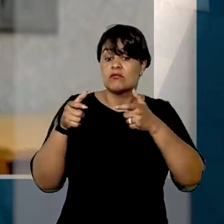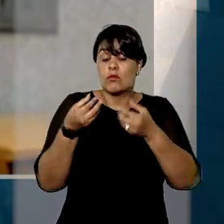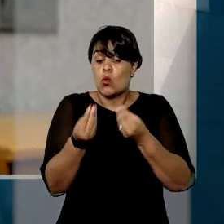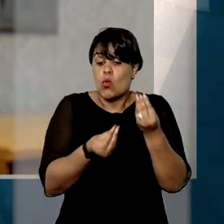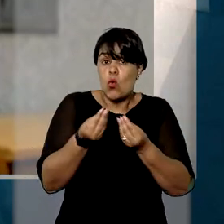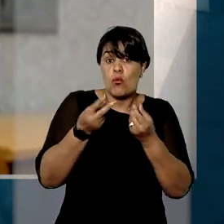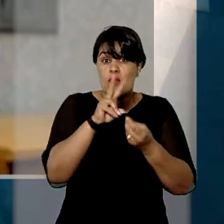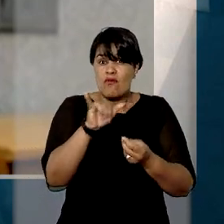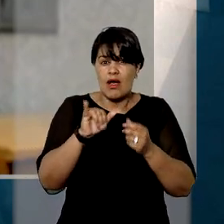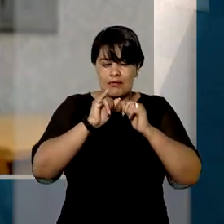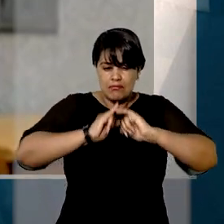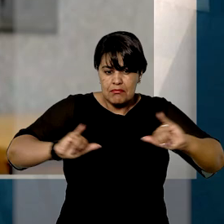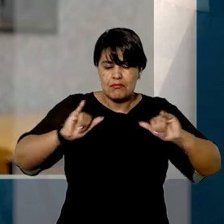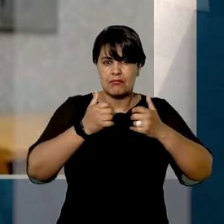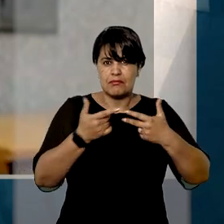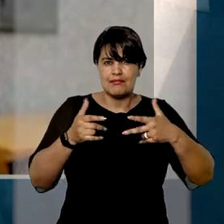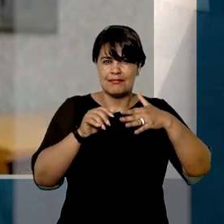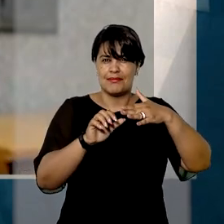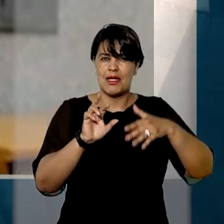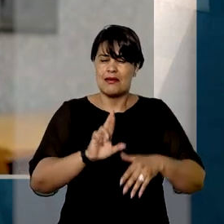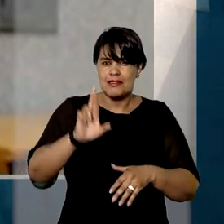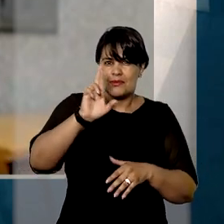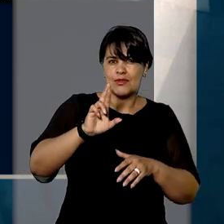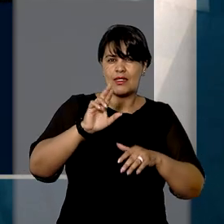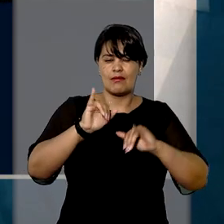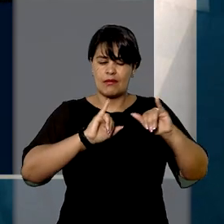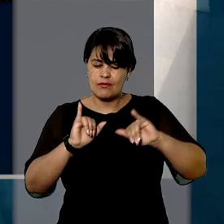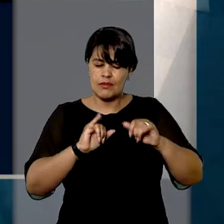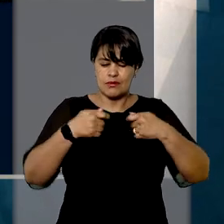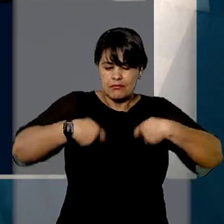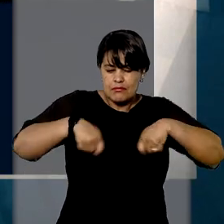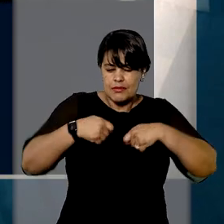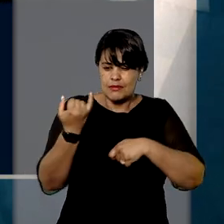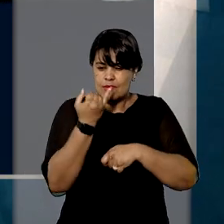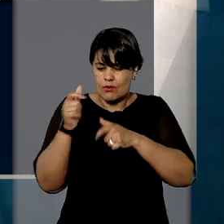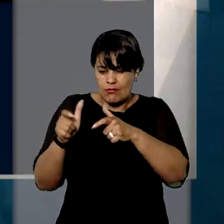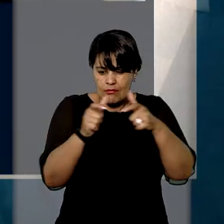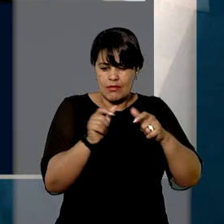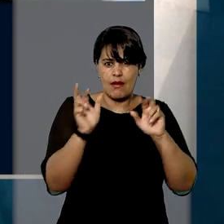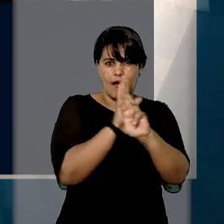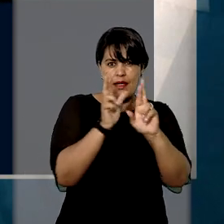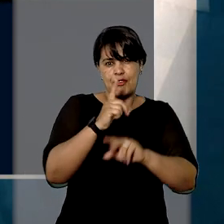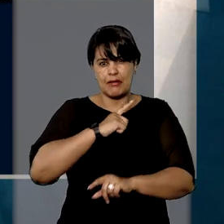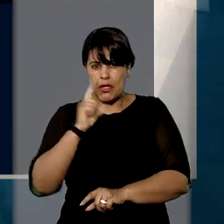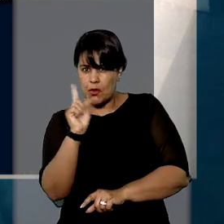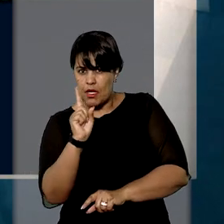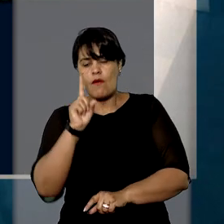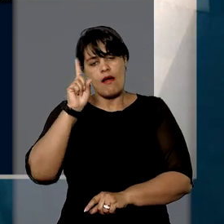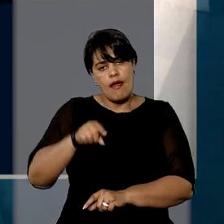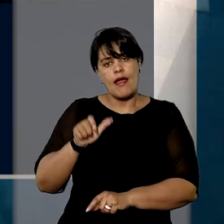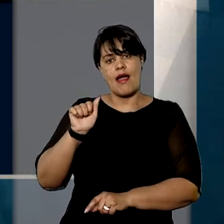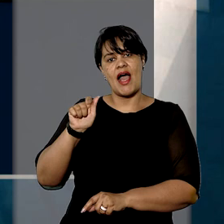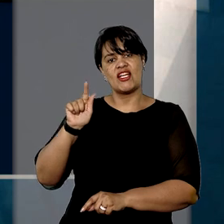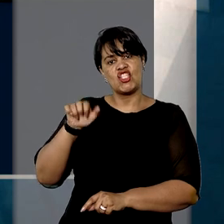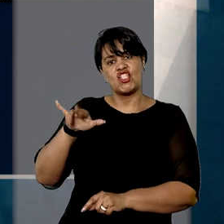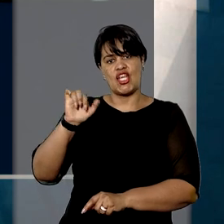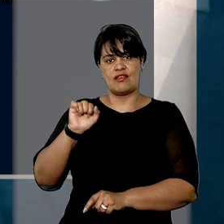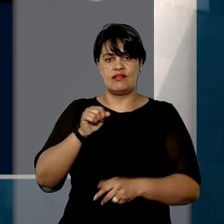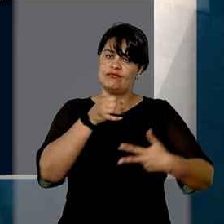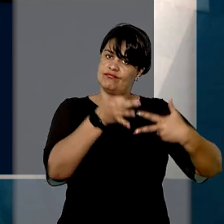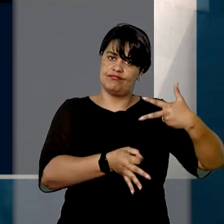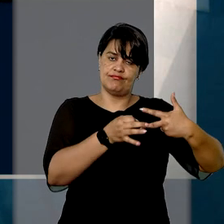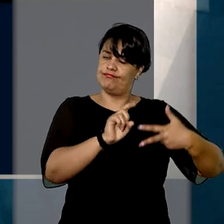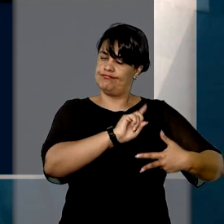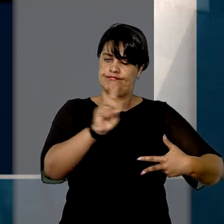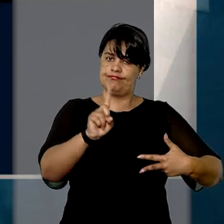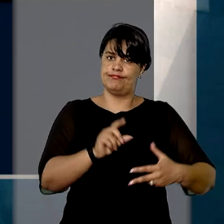para definir a melhor maneira de disponibilizar ao consumidor as informações sobre a área de cobertura é a agência reguladora